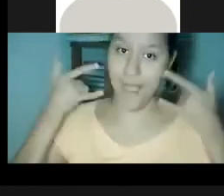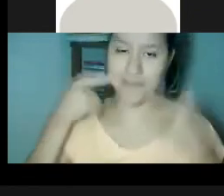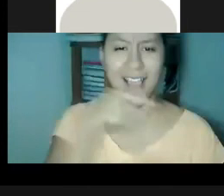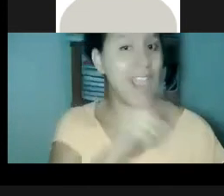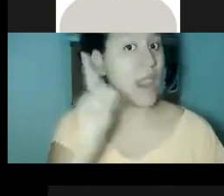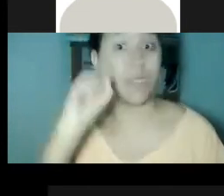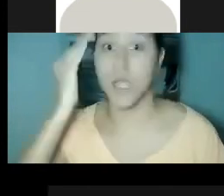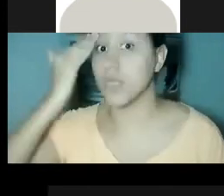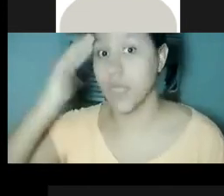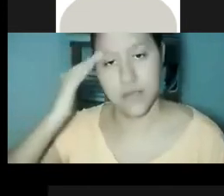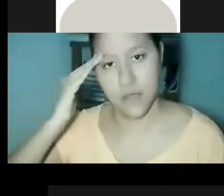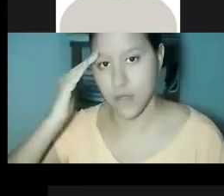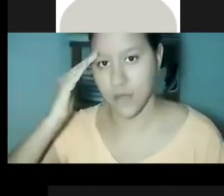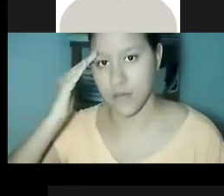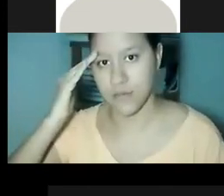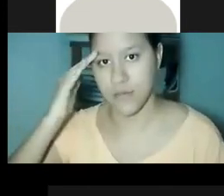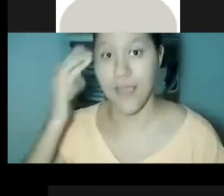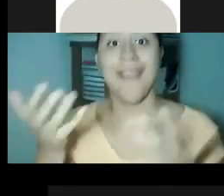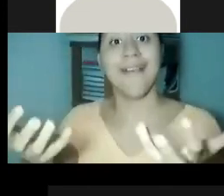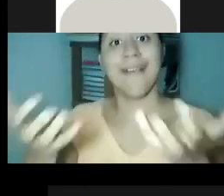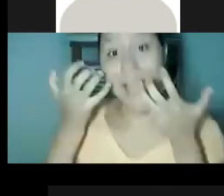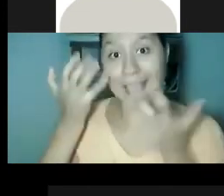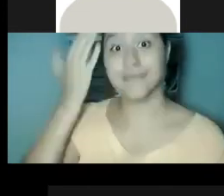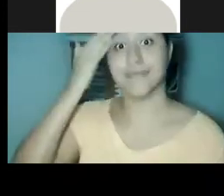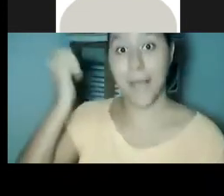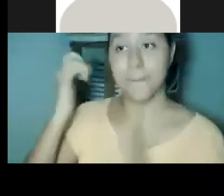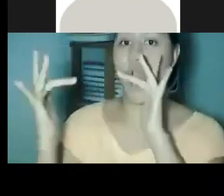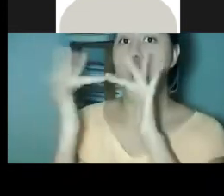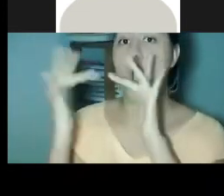bom ele usar a máscara ele não entende